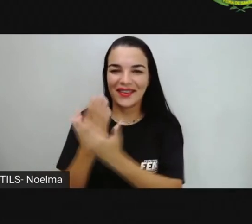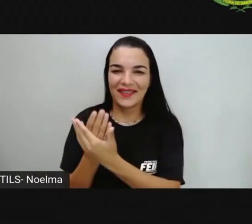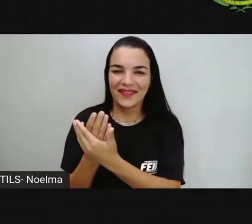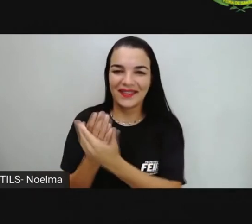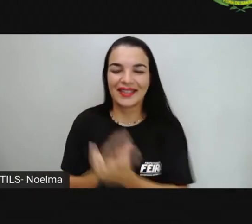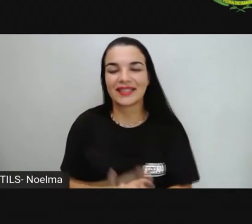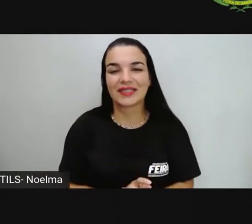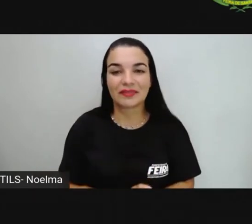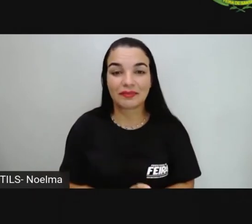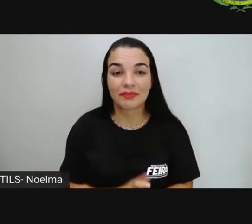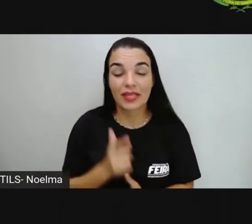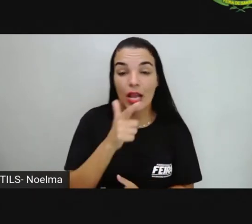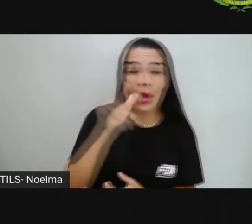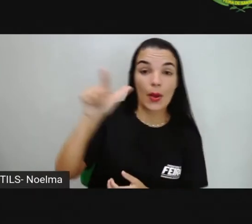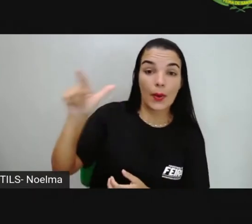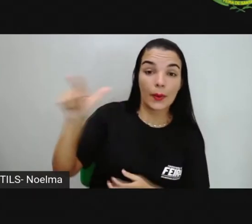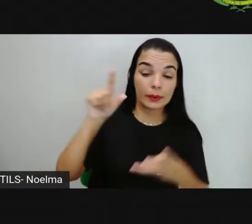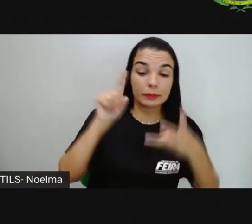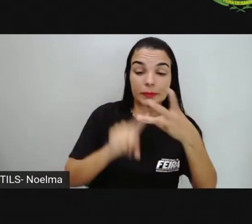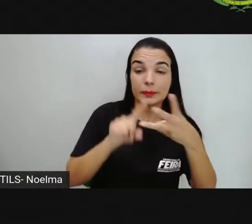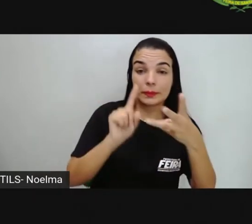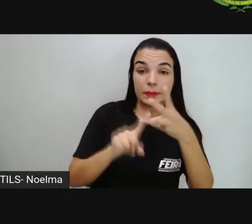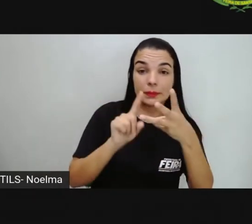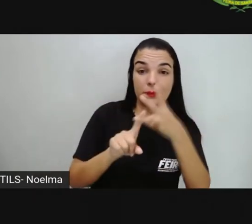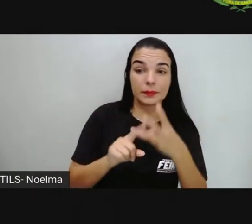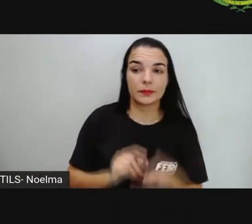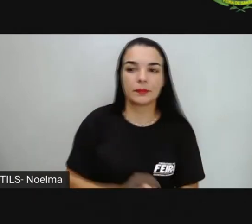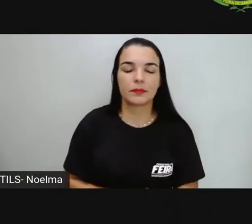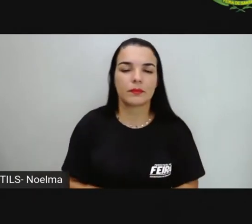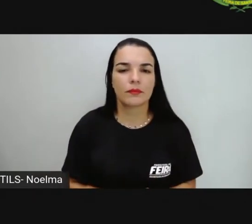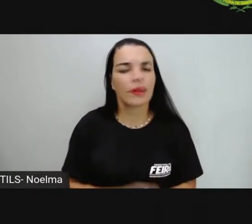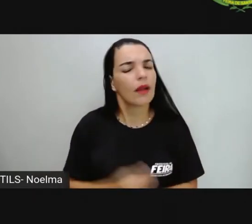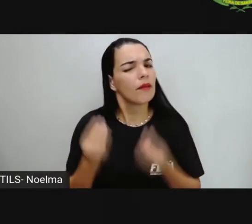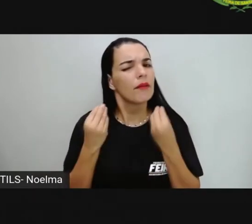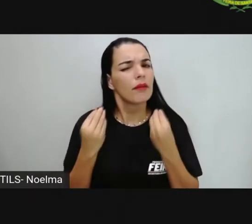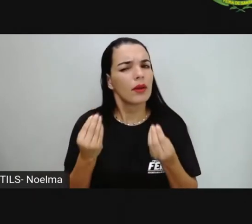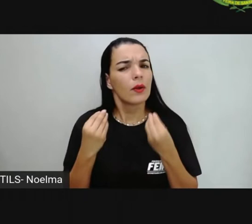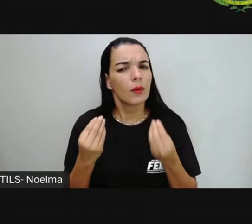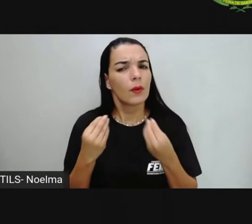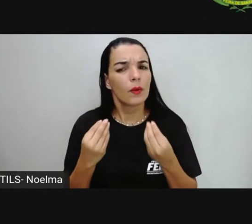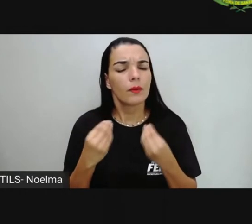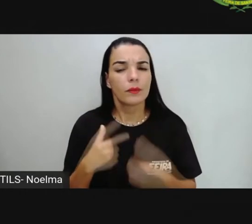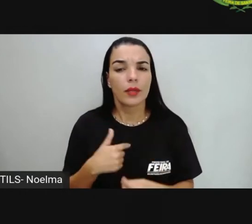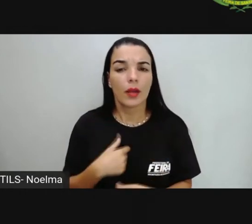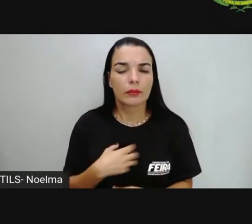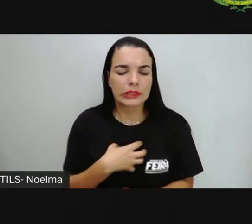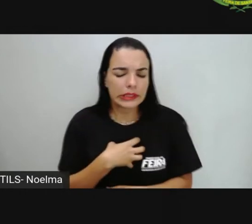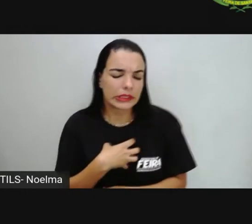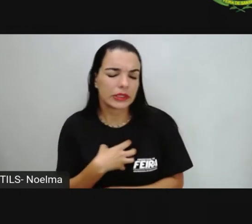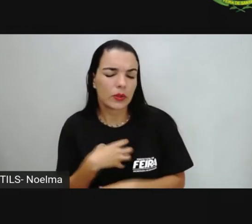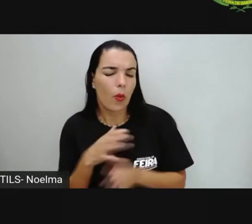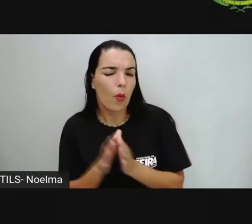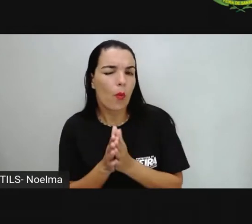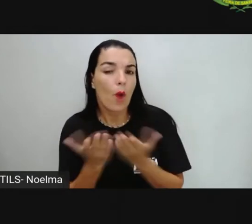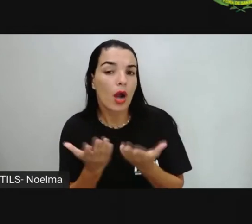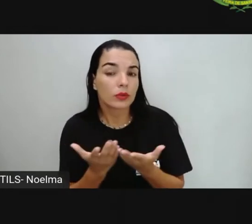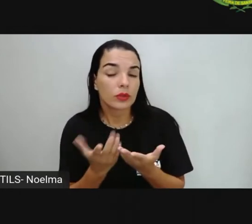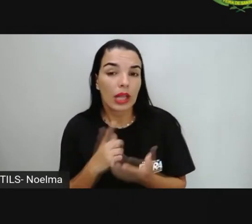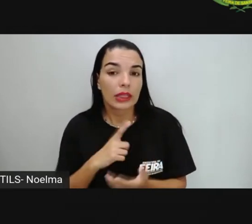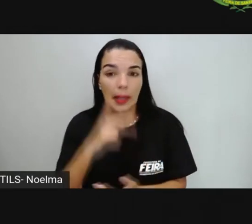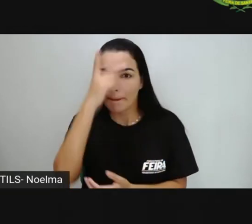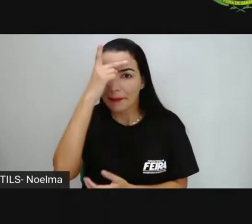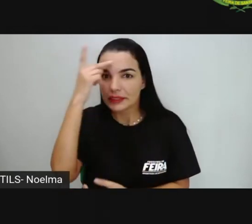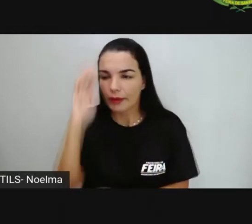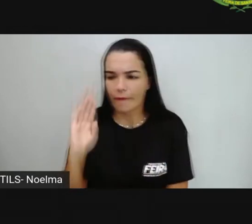Vamos para a próxima situação. Como me sinto quando são falsos